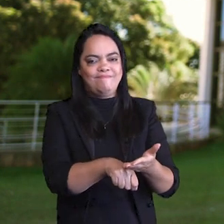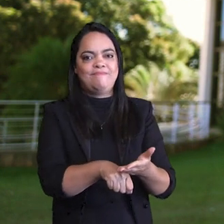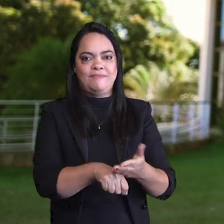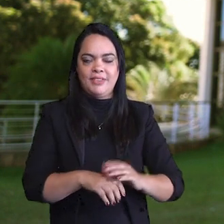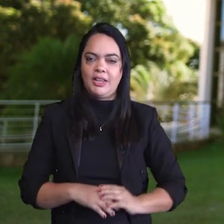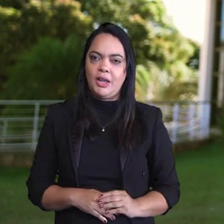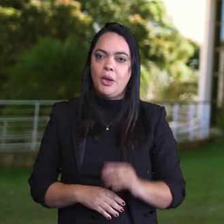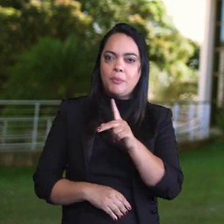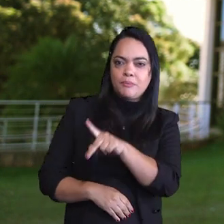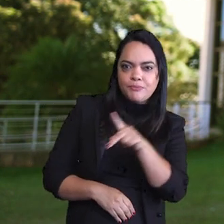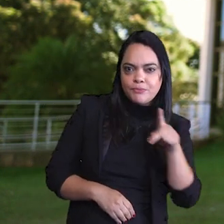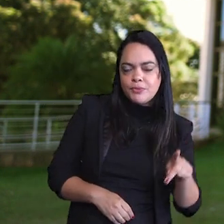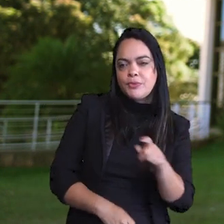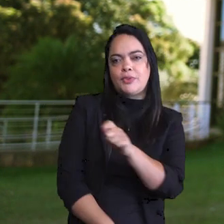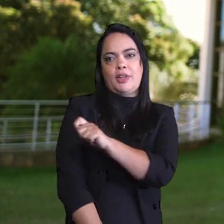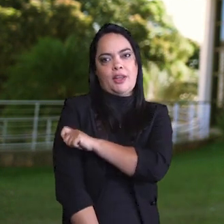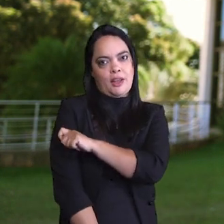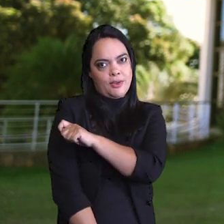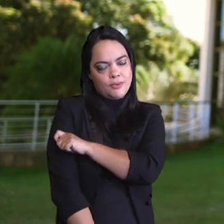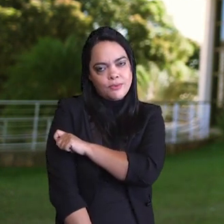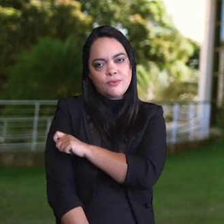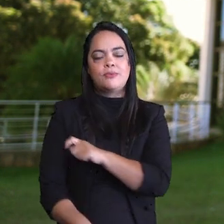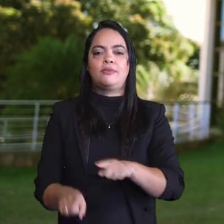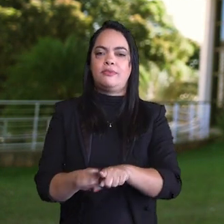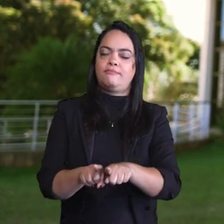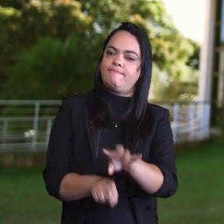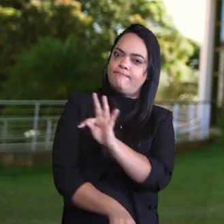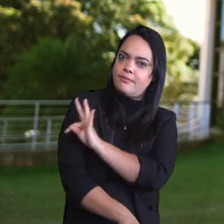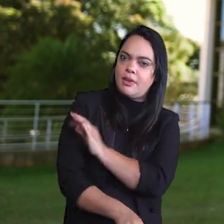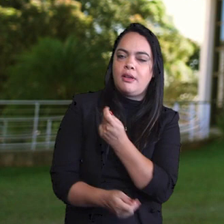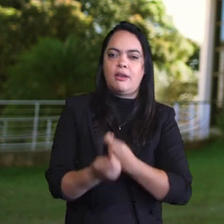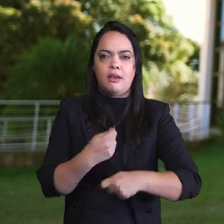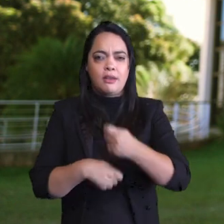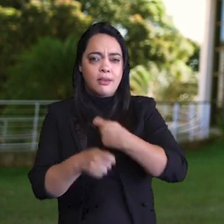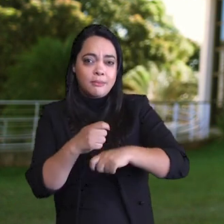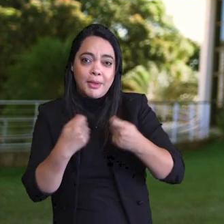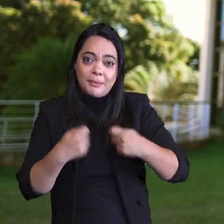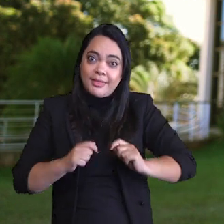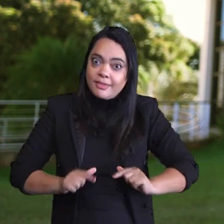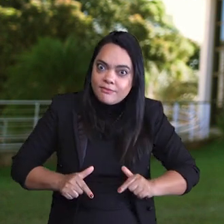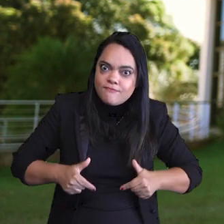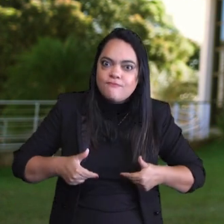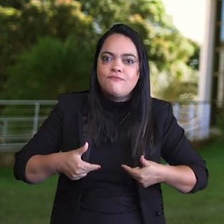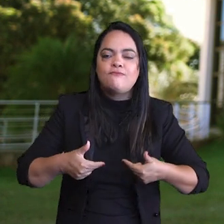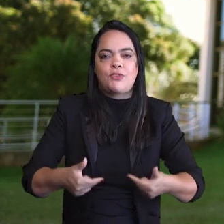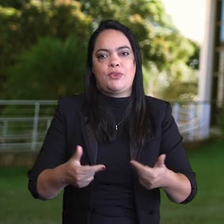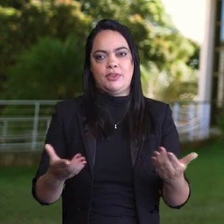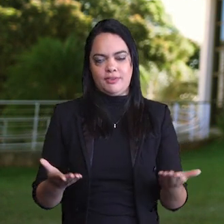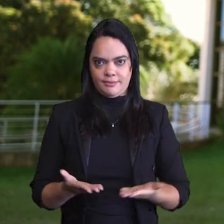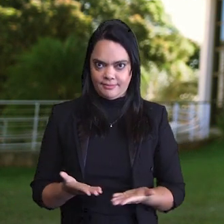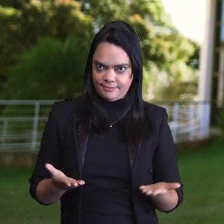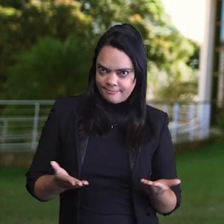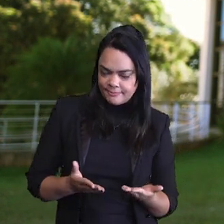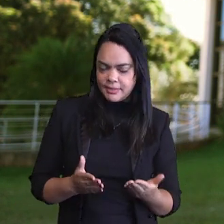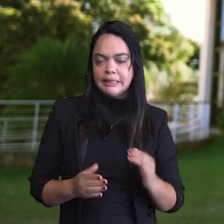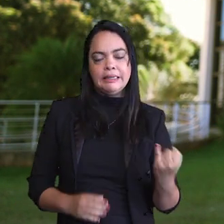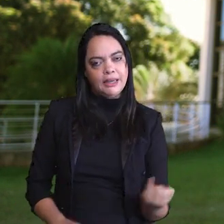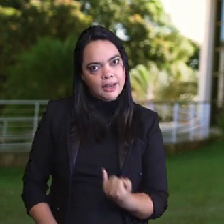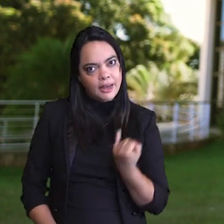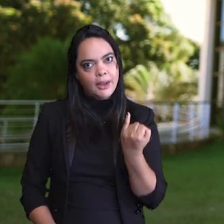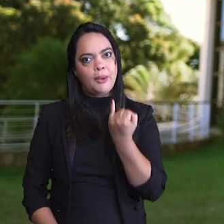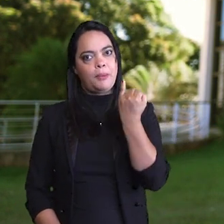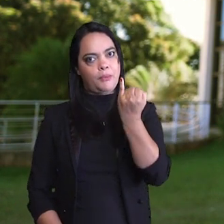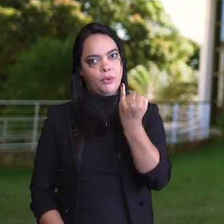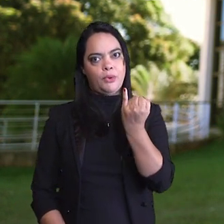Tanto docentes, estudantes, técnicos administrativos vão ter que fazer um esforço adicional nesse momento. Mas é